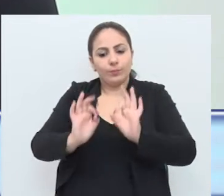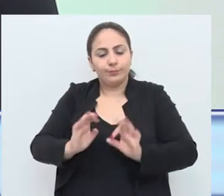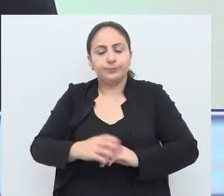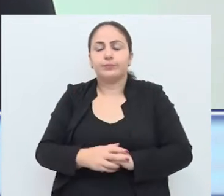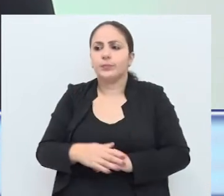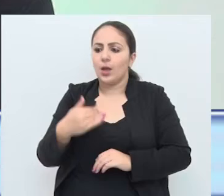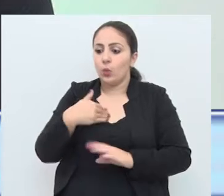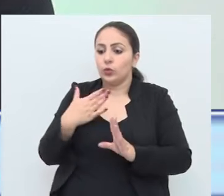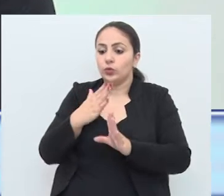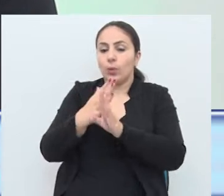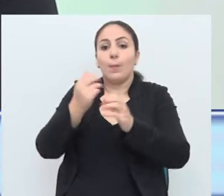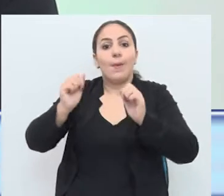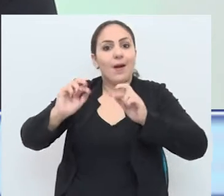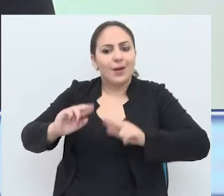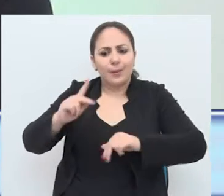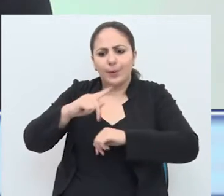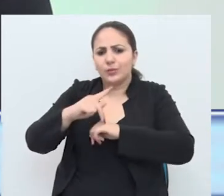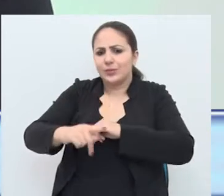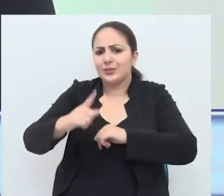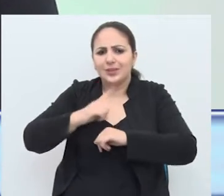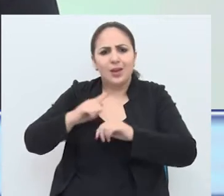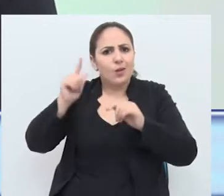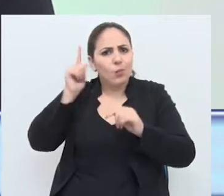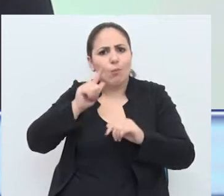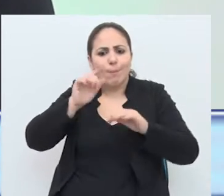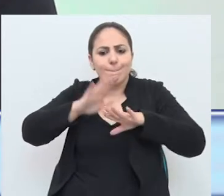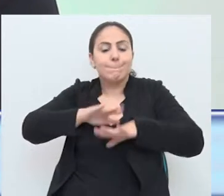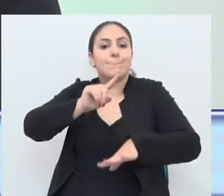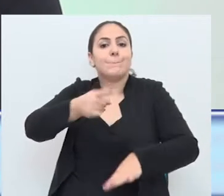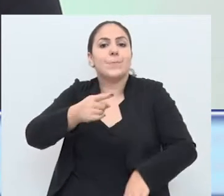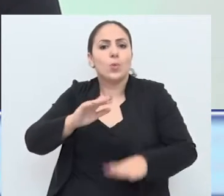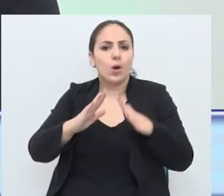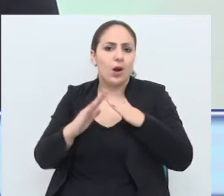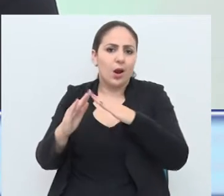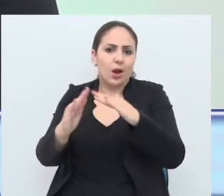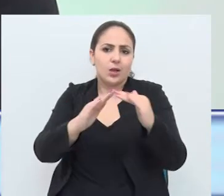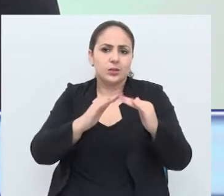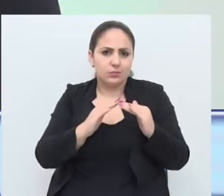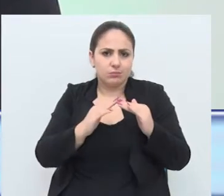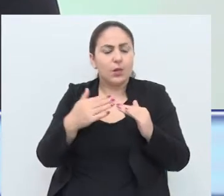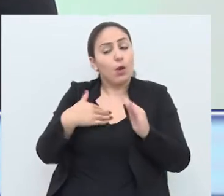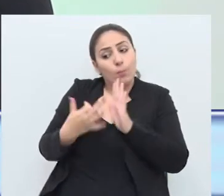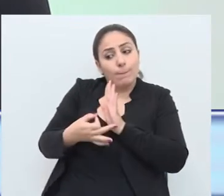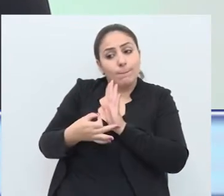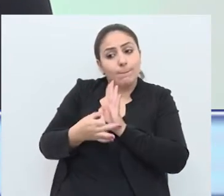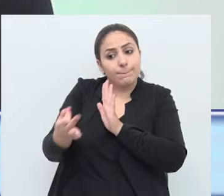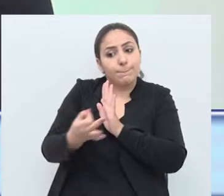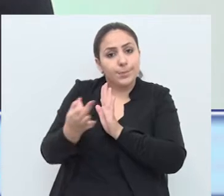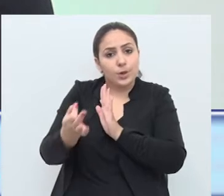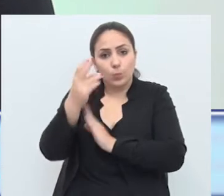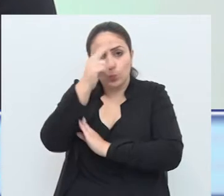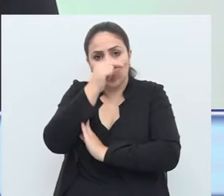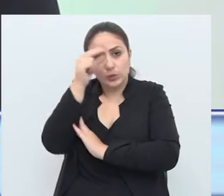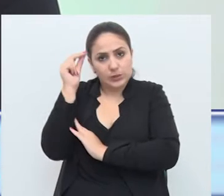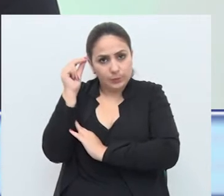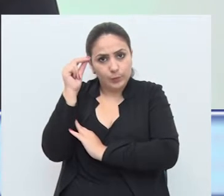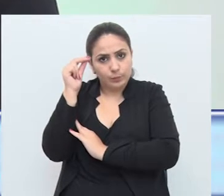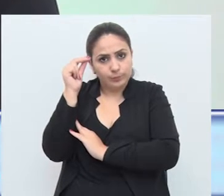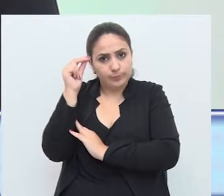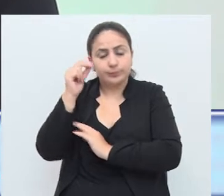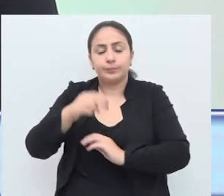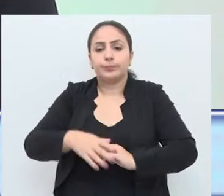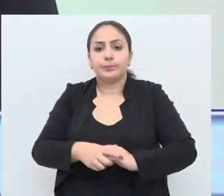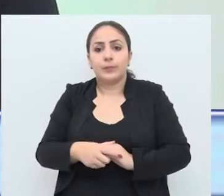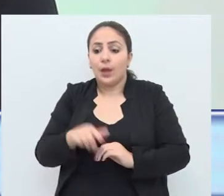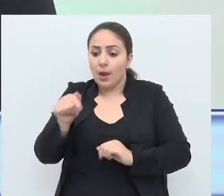E agora eu descobri uma área aqui em Passo Fundo, que tem uma área que dá para nós fazer mais de mil casas. Aí eu indiquei essa área para o Poder